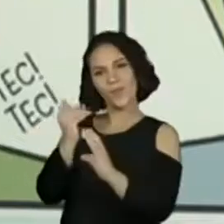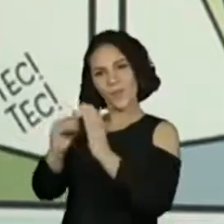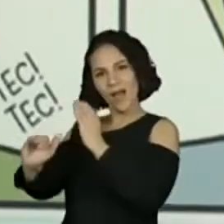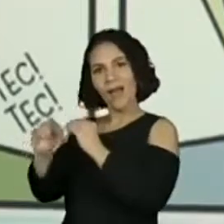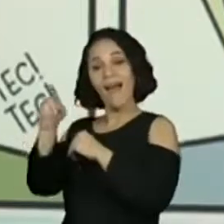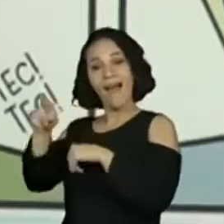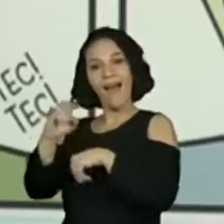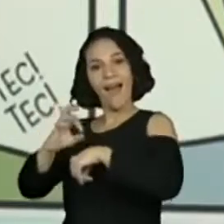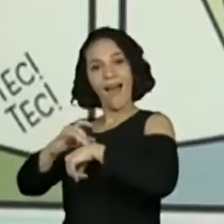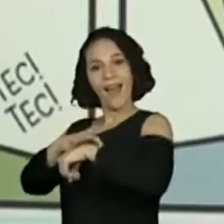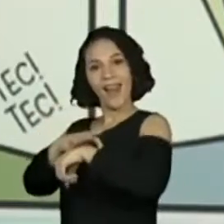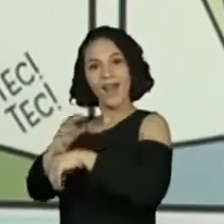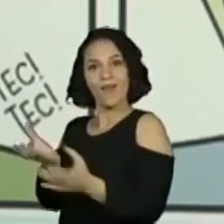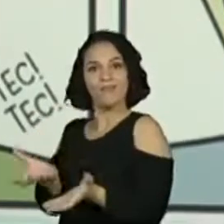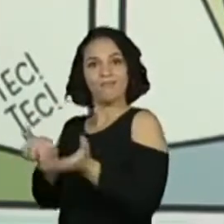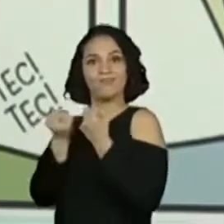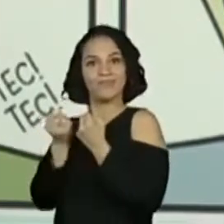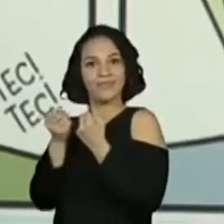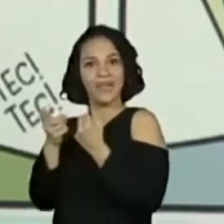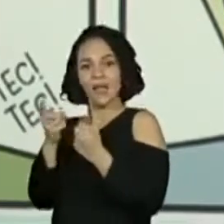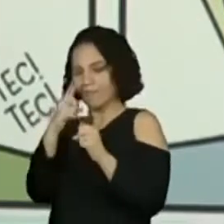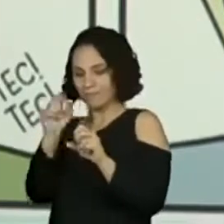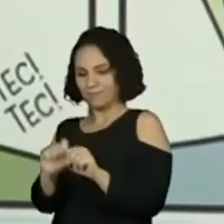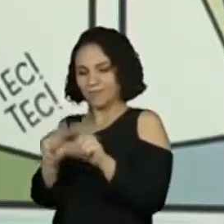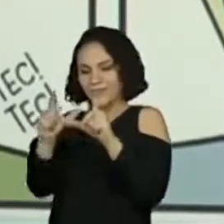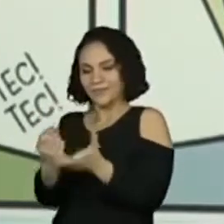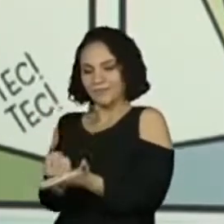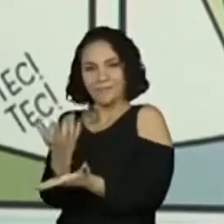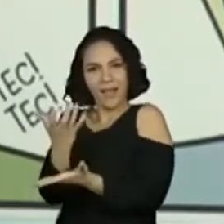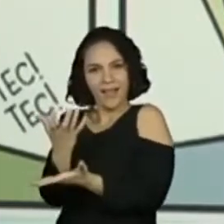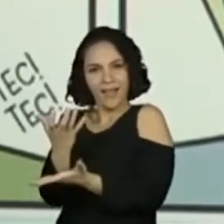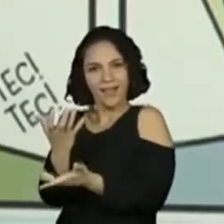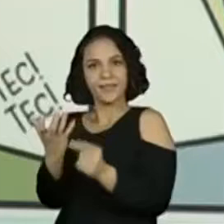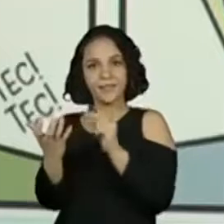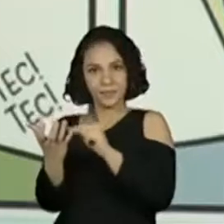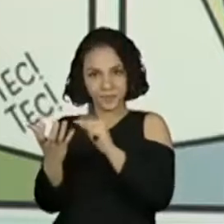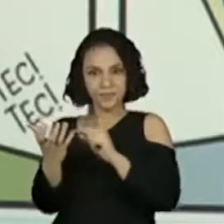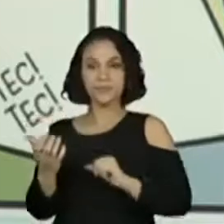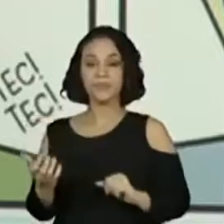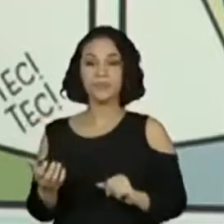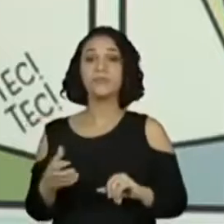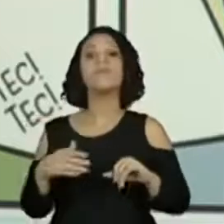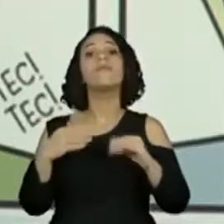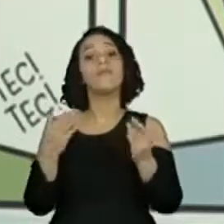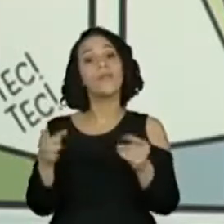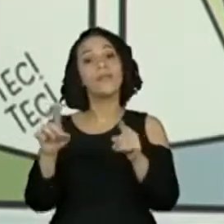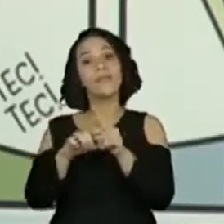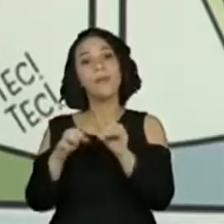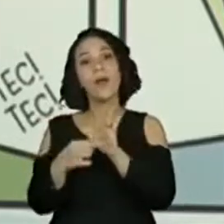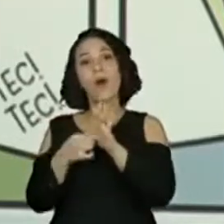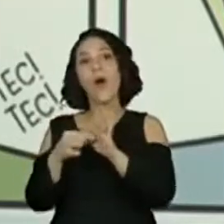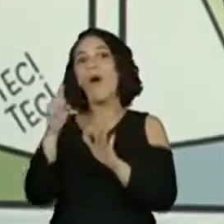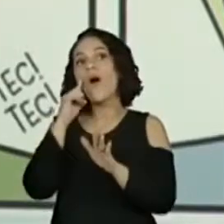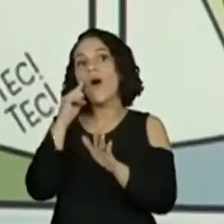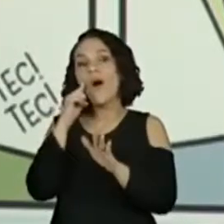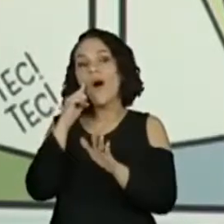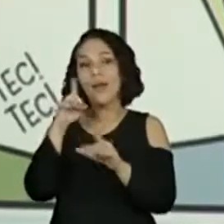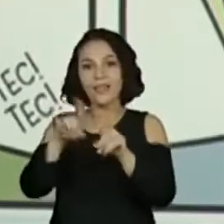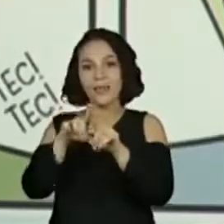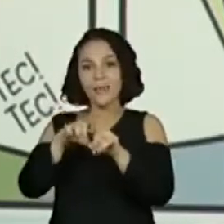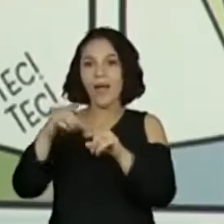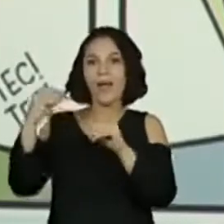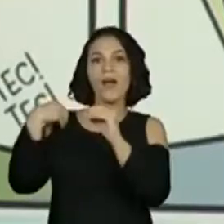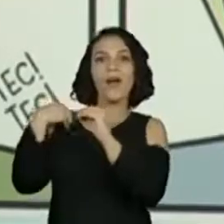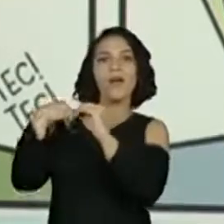a Joacira está mandando. E aí, a gente tem também o que ela escreveu. Olhem só, mais uma